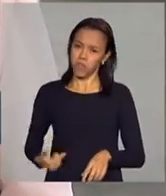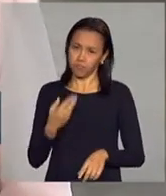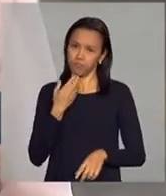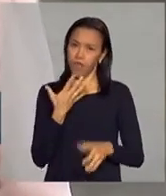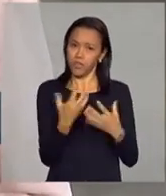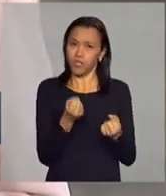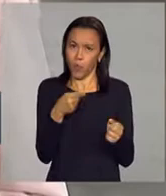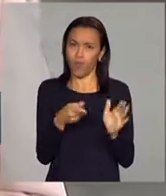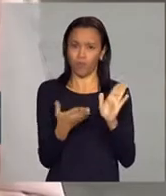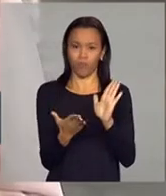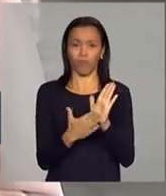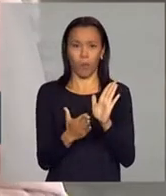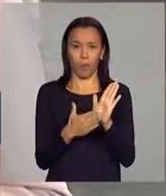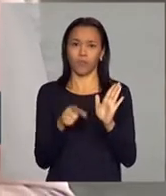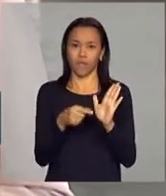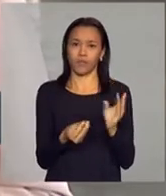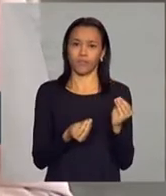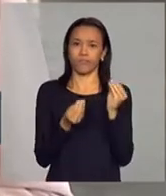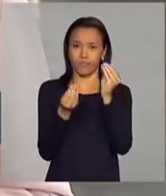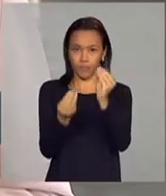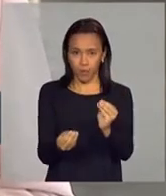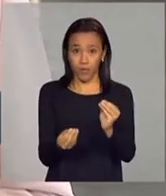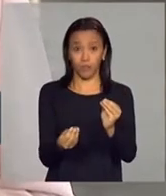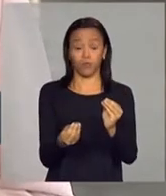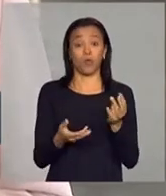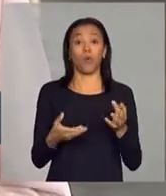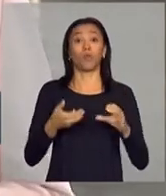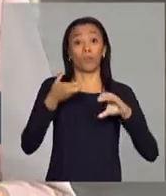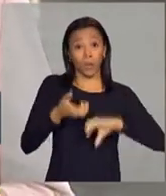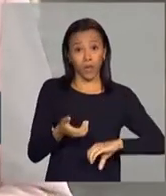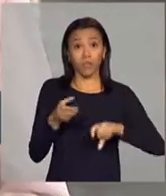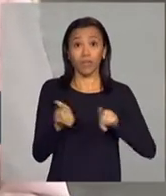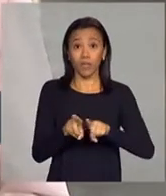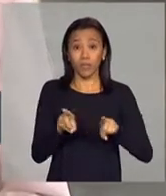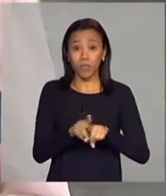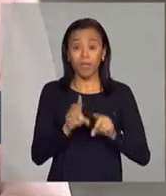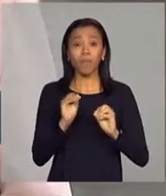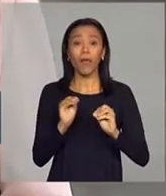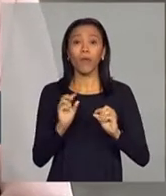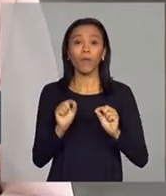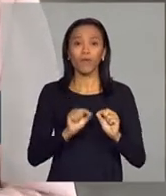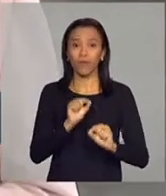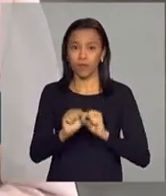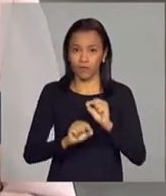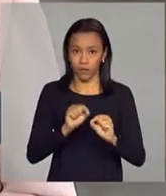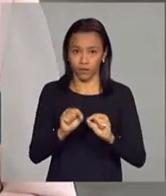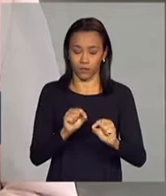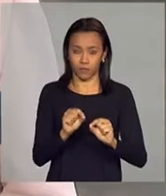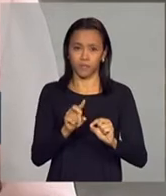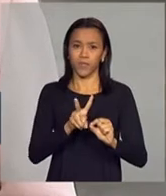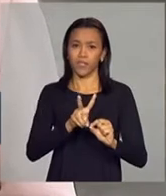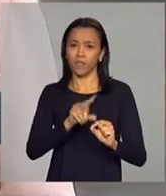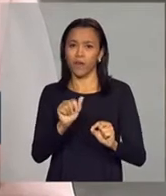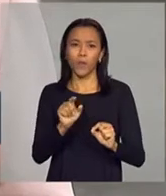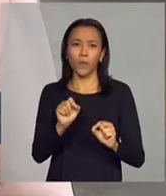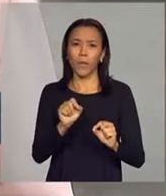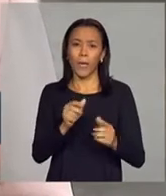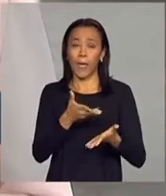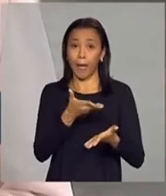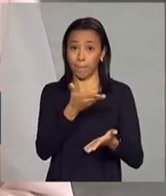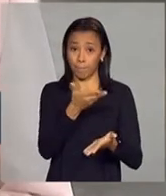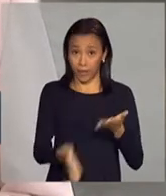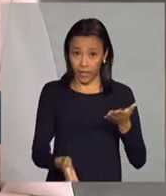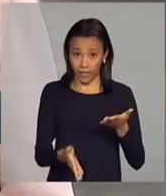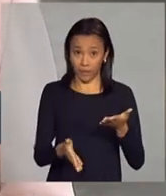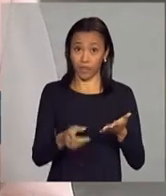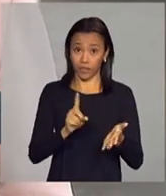proposta e com esse encaminhamento, entretanto, para cobrir uma lacuna que ficará entre a perda de vigência